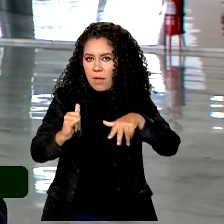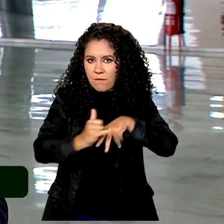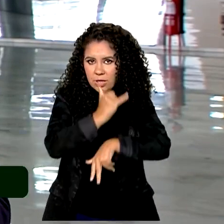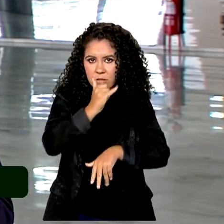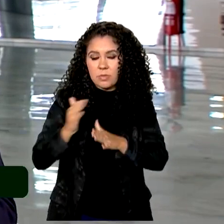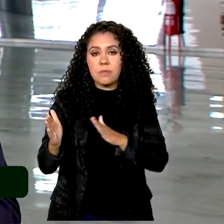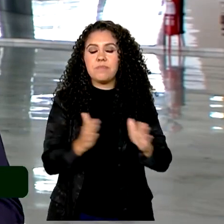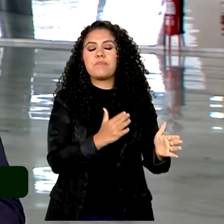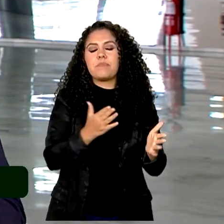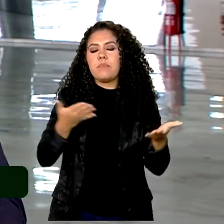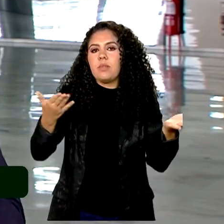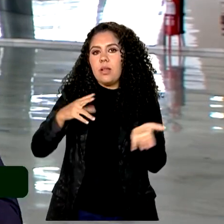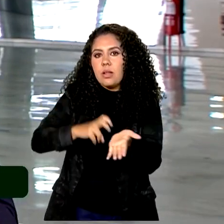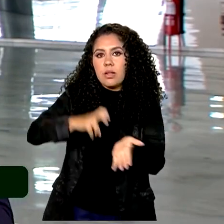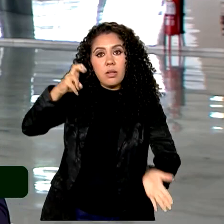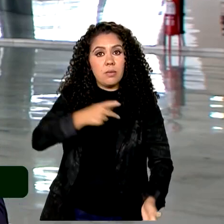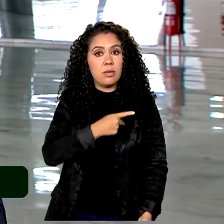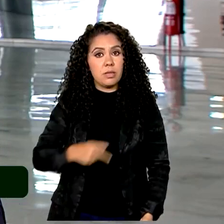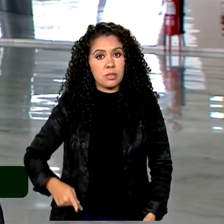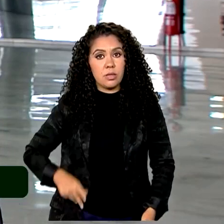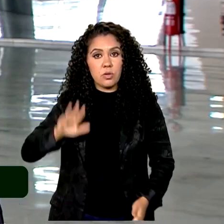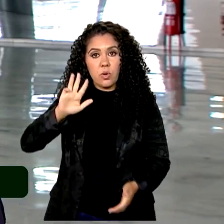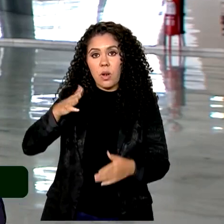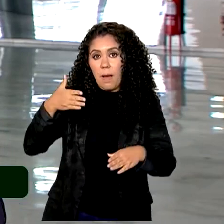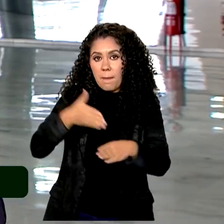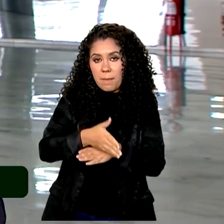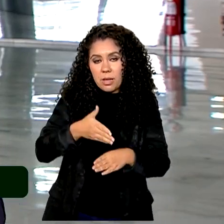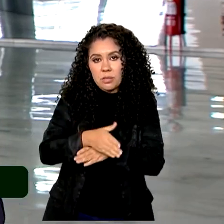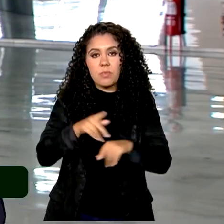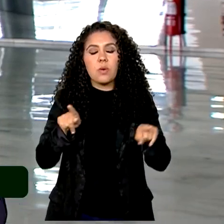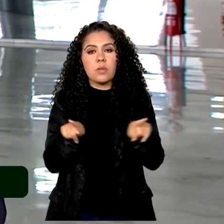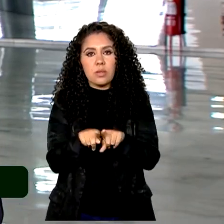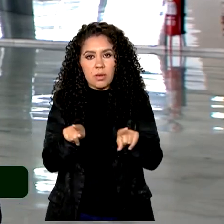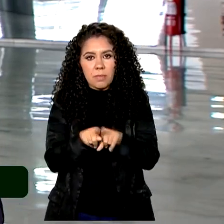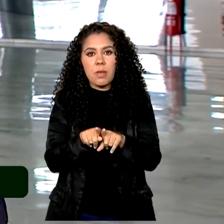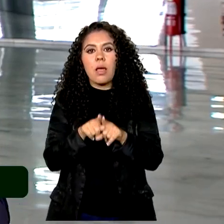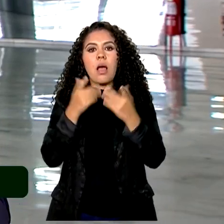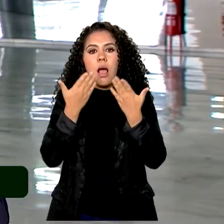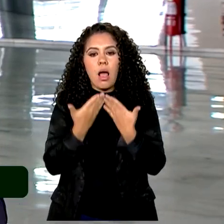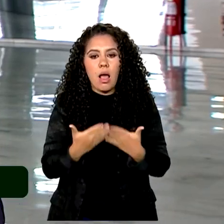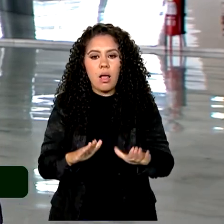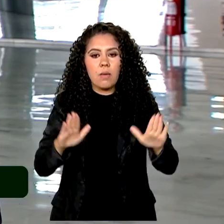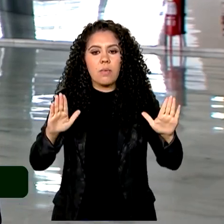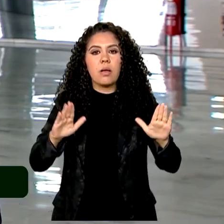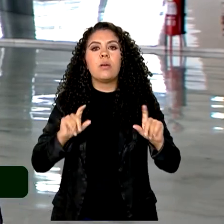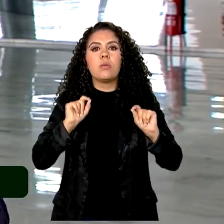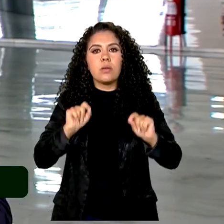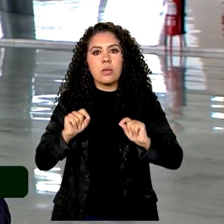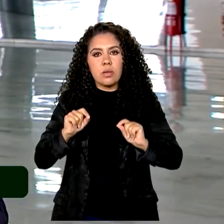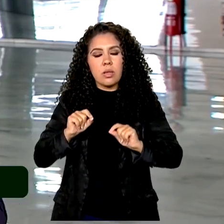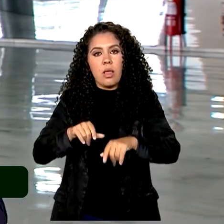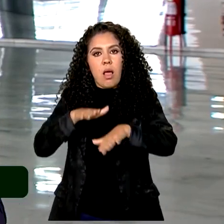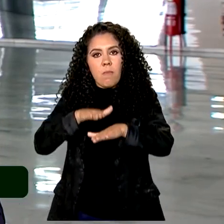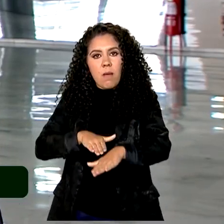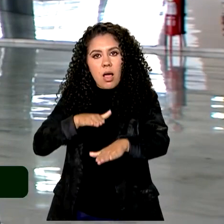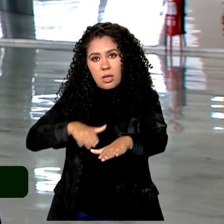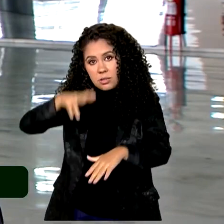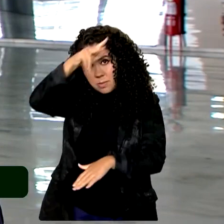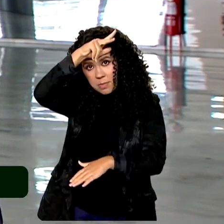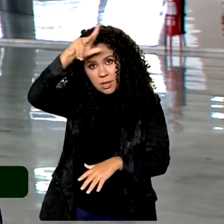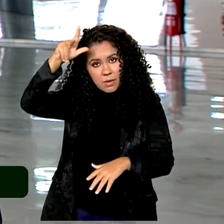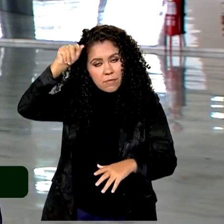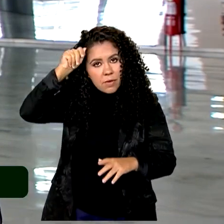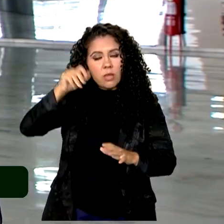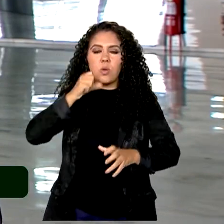o presidente Lula também participou da tradicional abertura da Marcha dos Prefeitos, evento que acontece